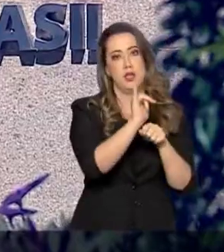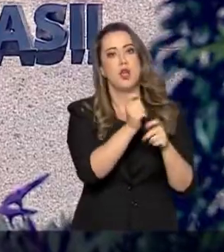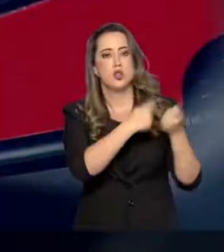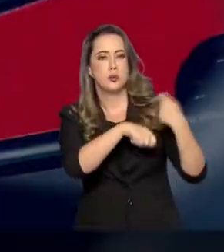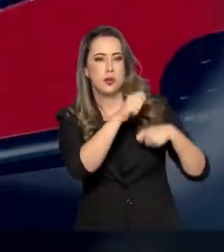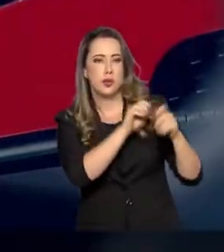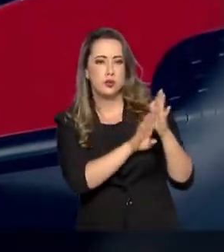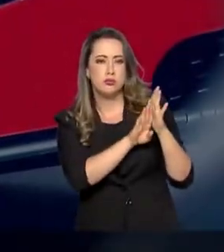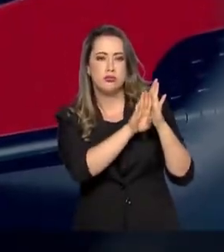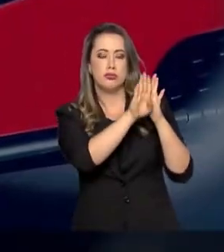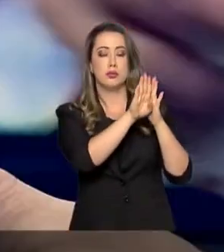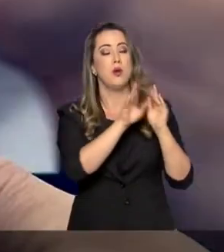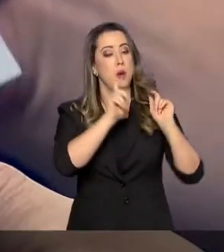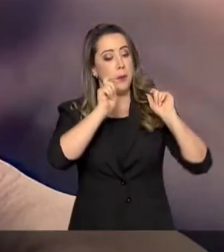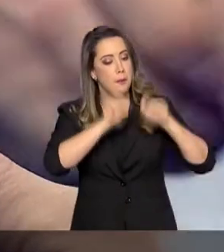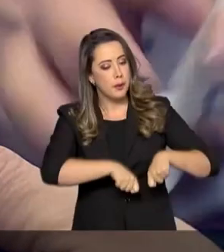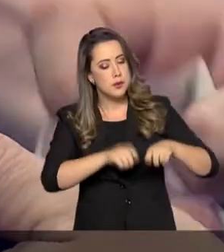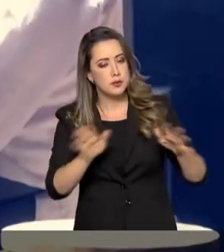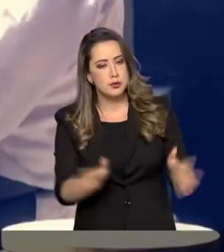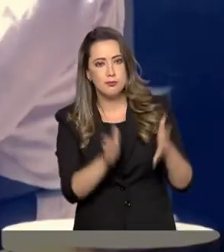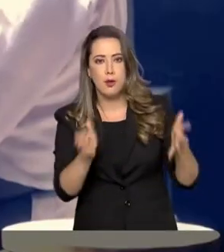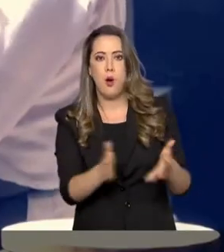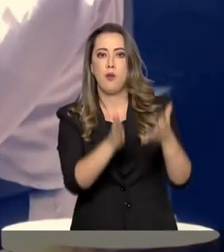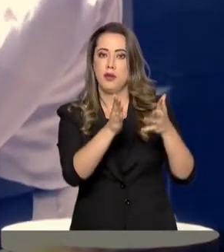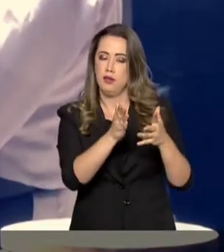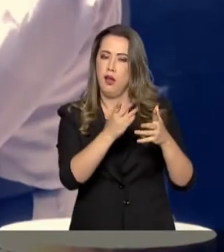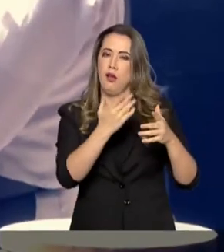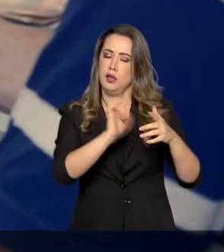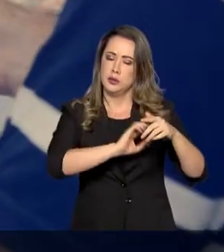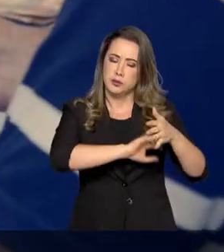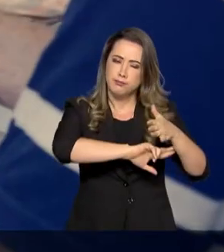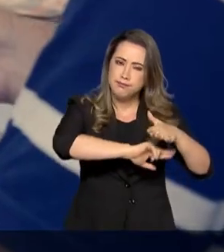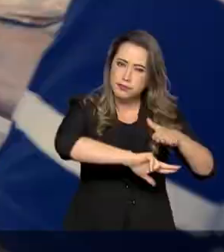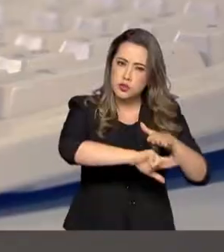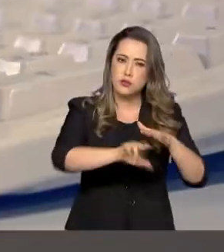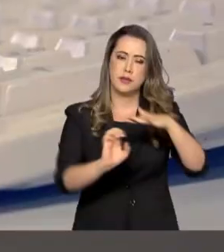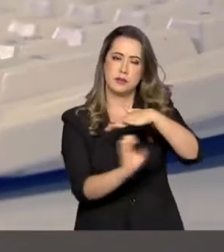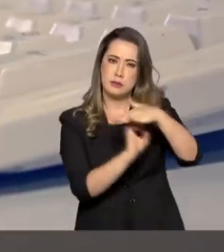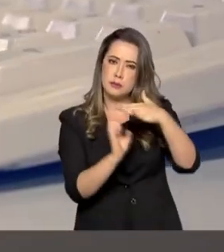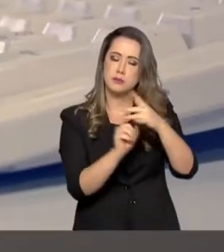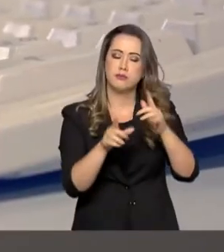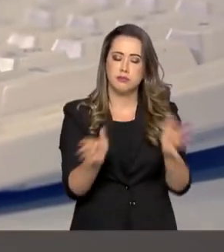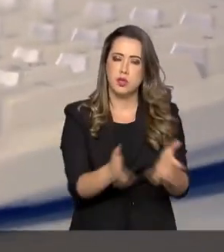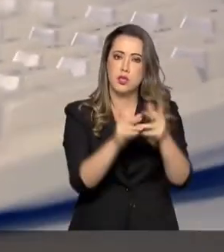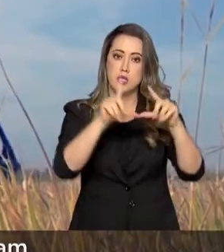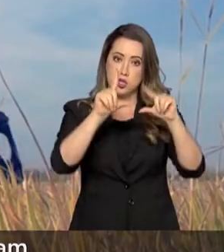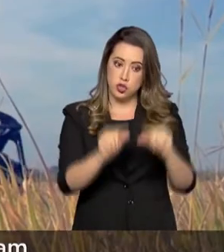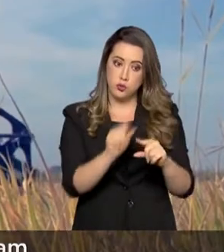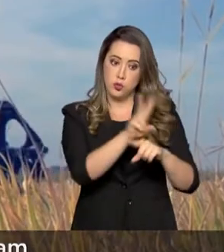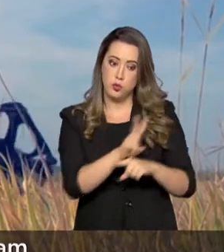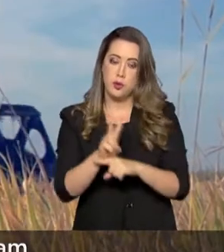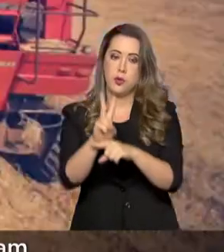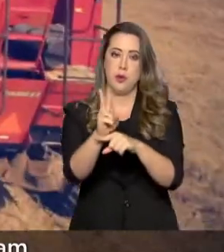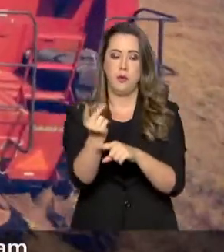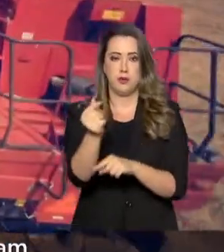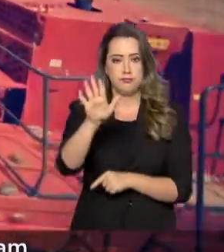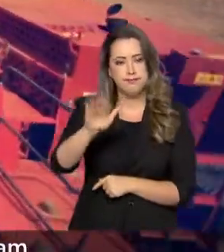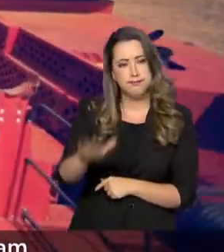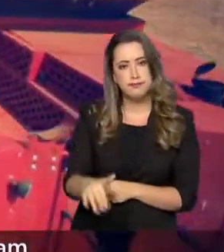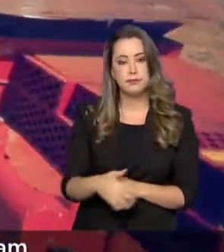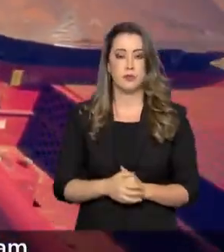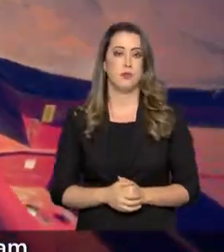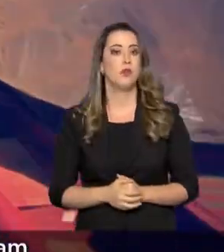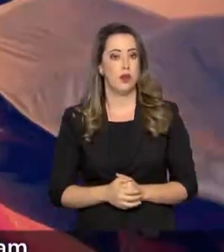financeiro, contribuindo para aumentar a produtividade e reduzir o custo do crédito. As exportações